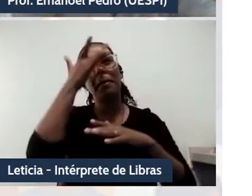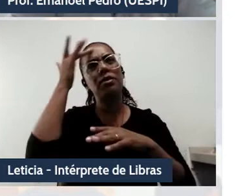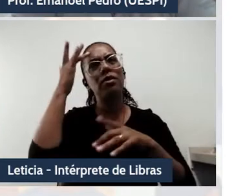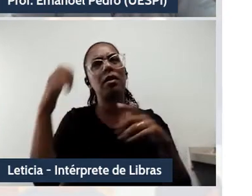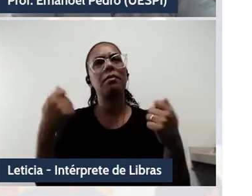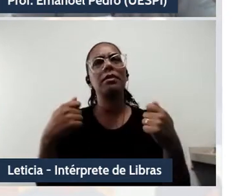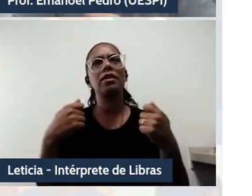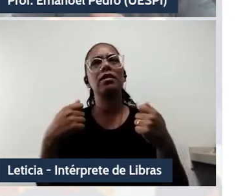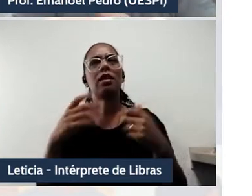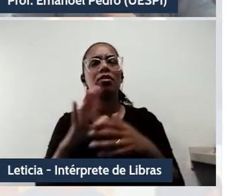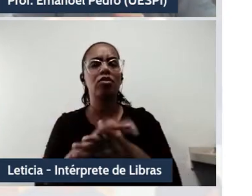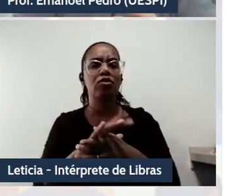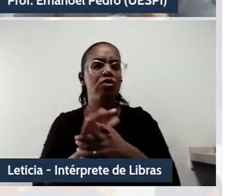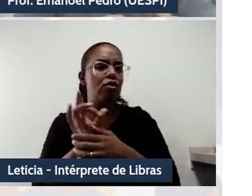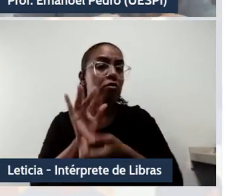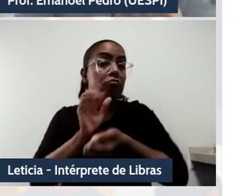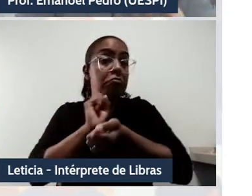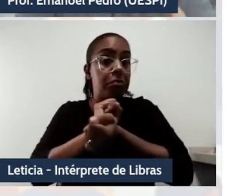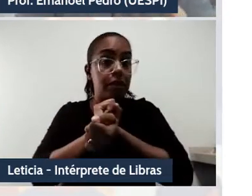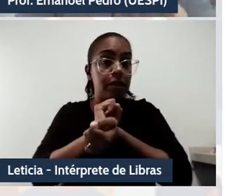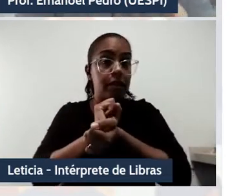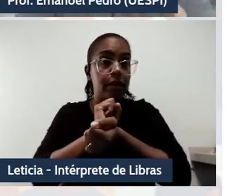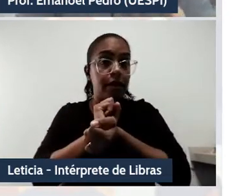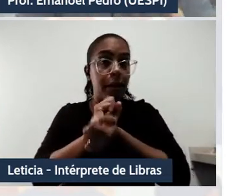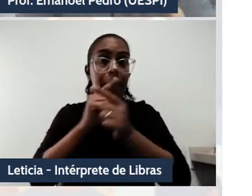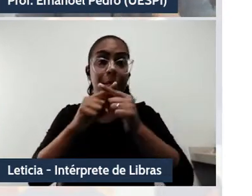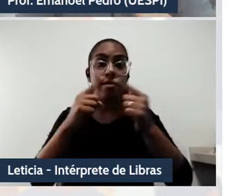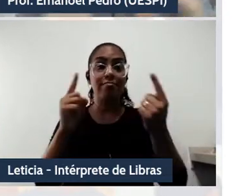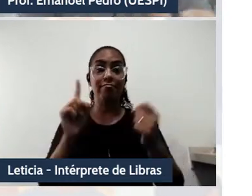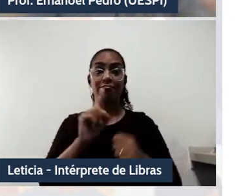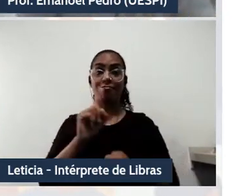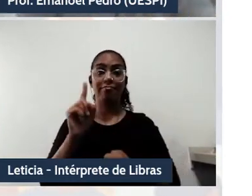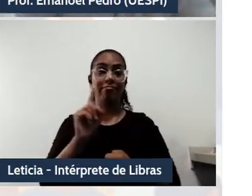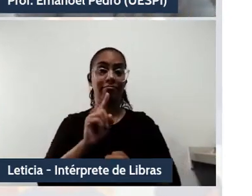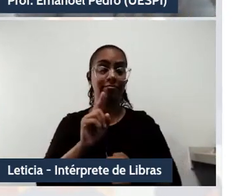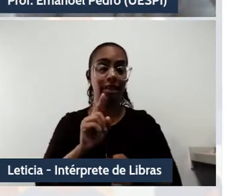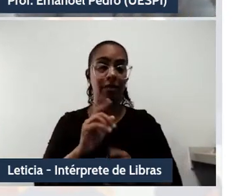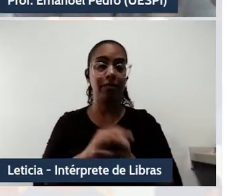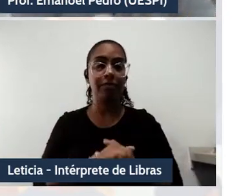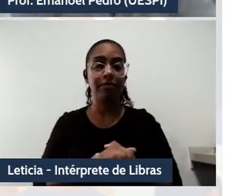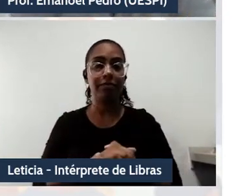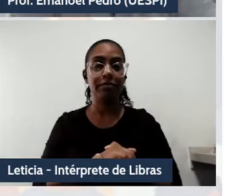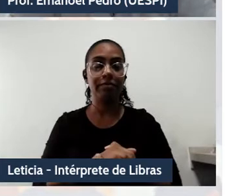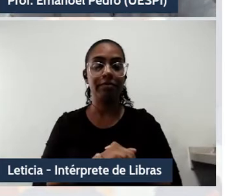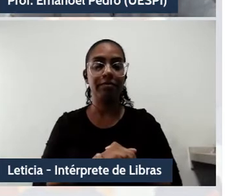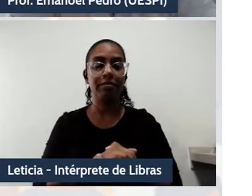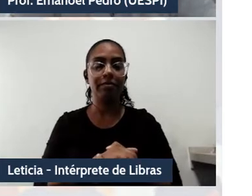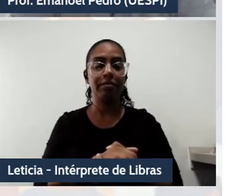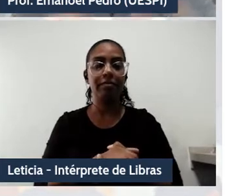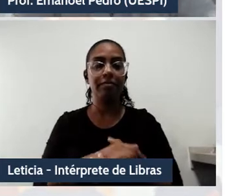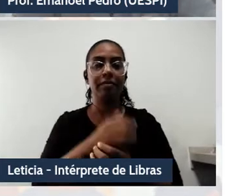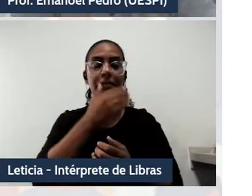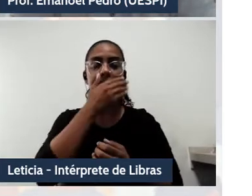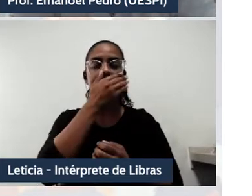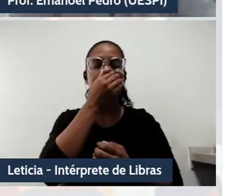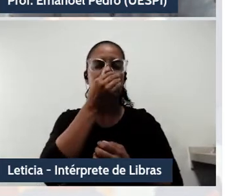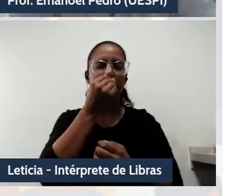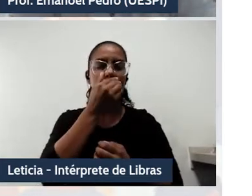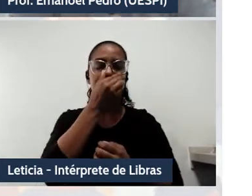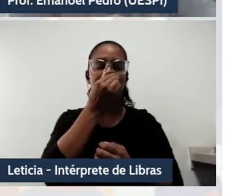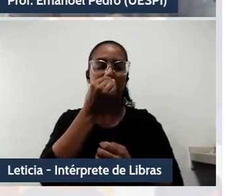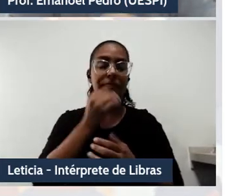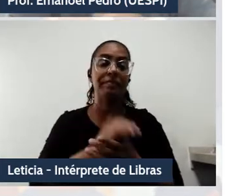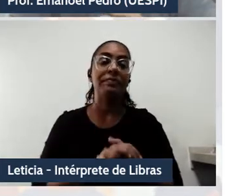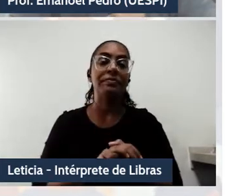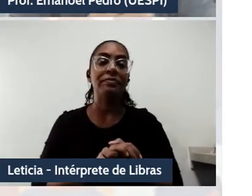membros, ou seja, uma circulação de, ou uma alta afirmação de suas ideias e crenças, tudo isso tem se